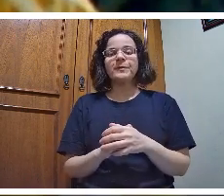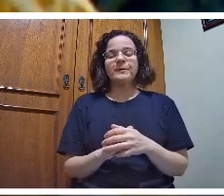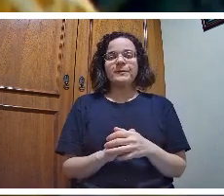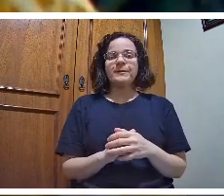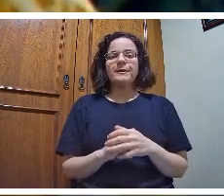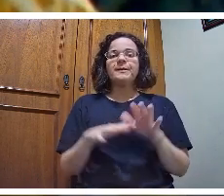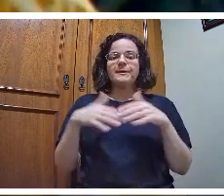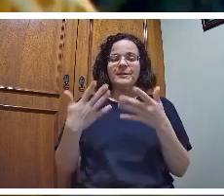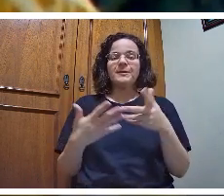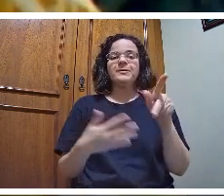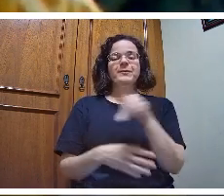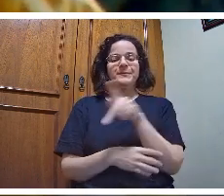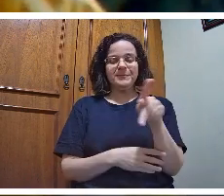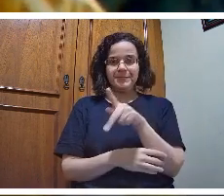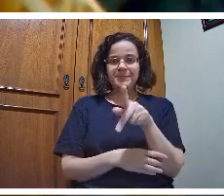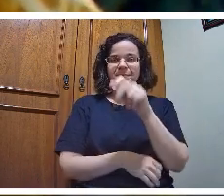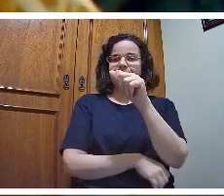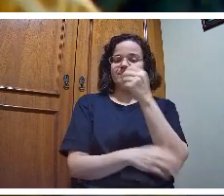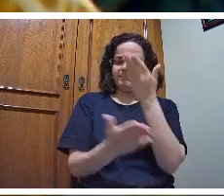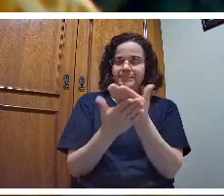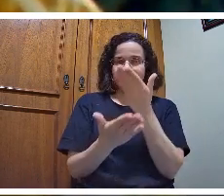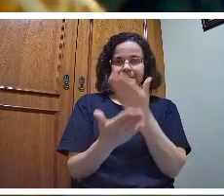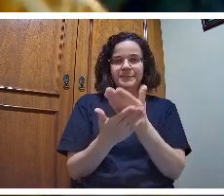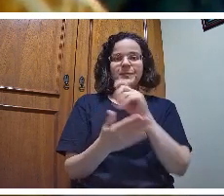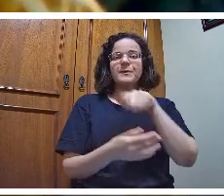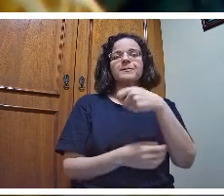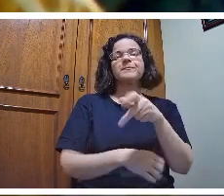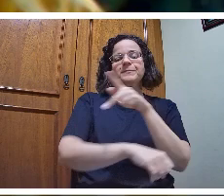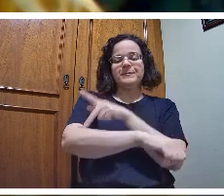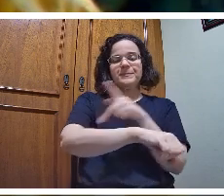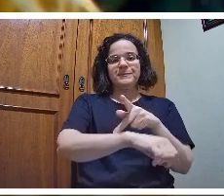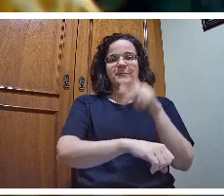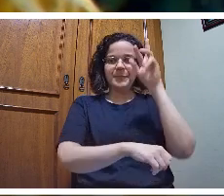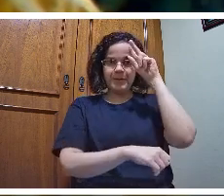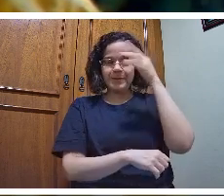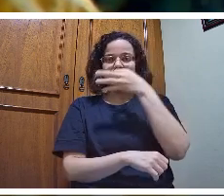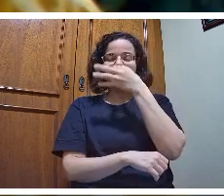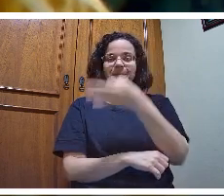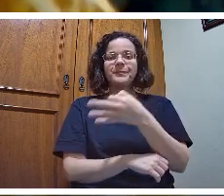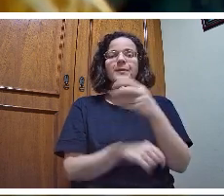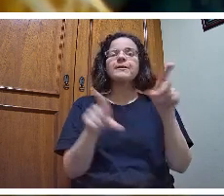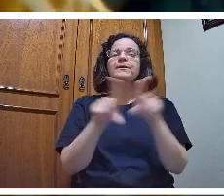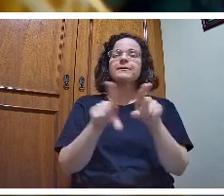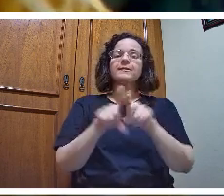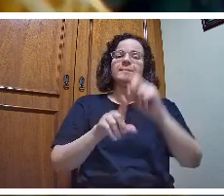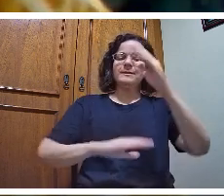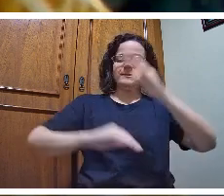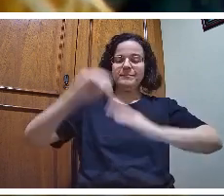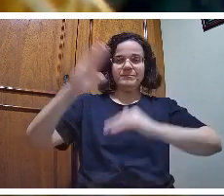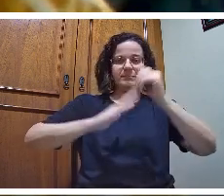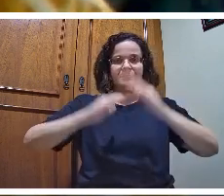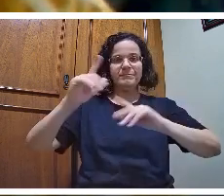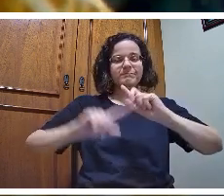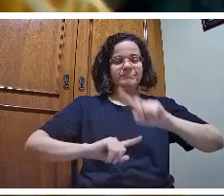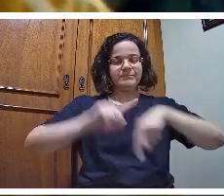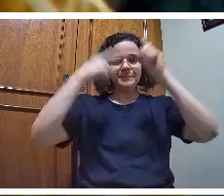pedagogia histórico-crítica, enquanto um profissional que desenvolveu, fez o livro da didática, da pedagogia,